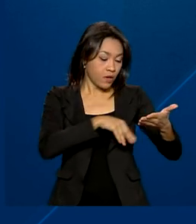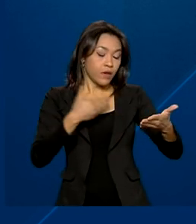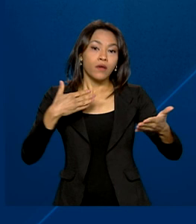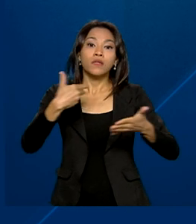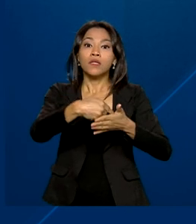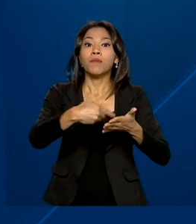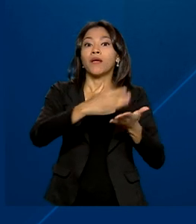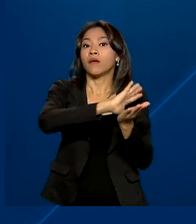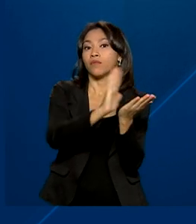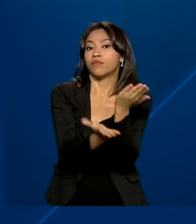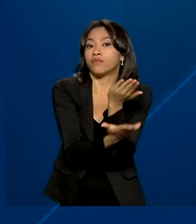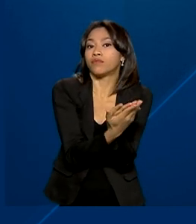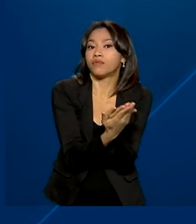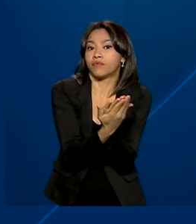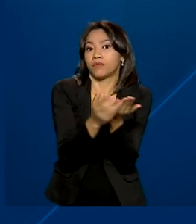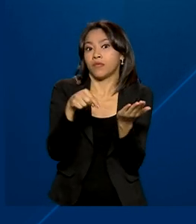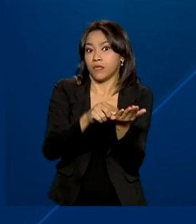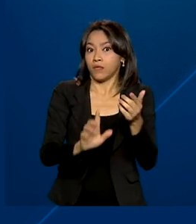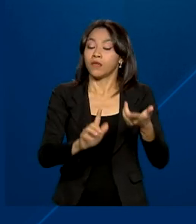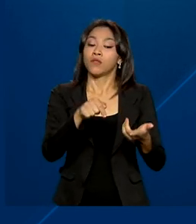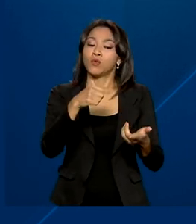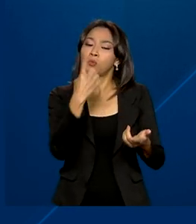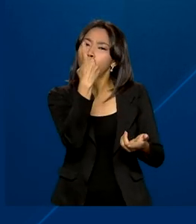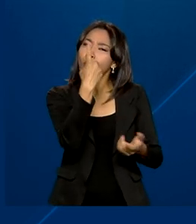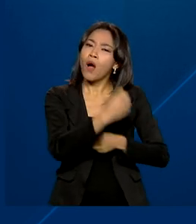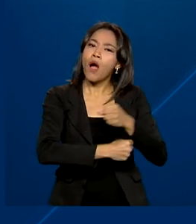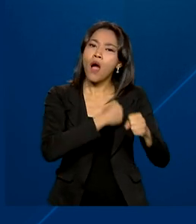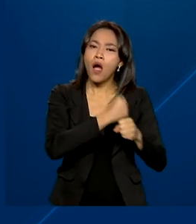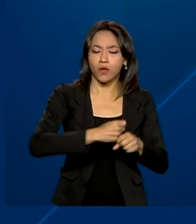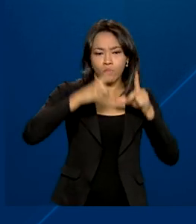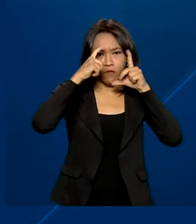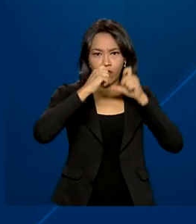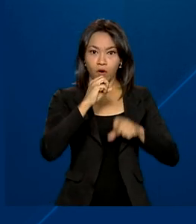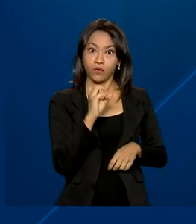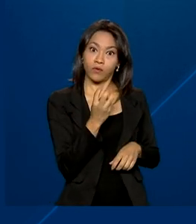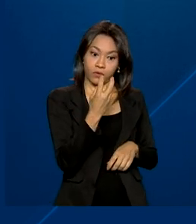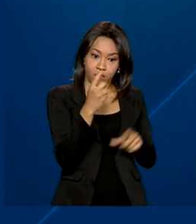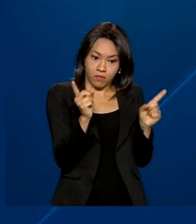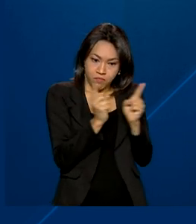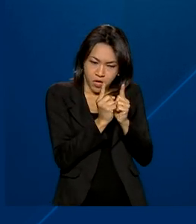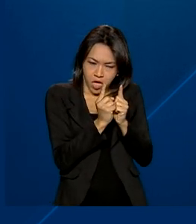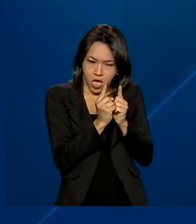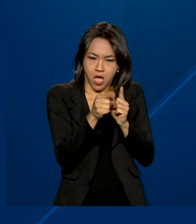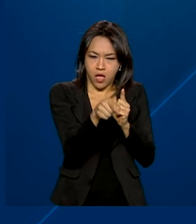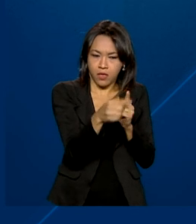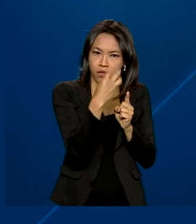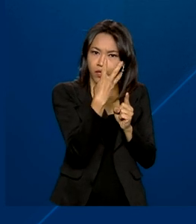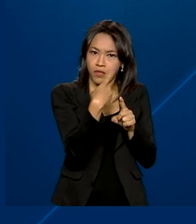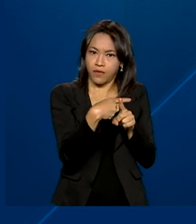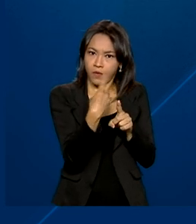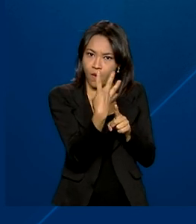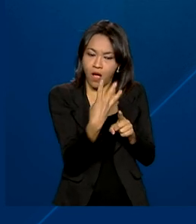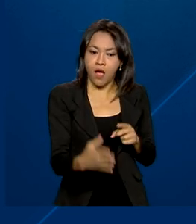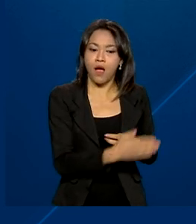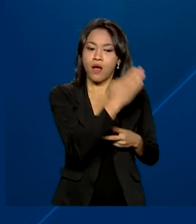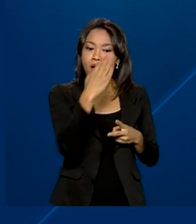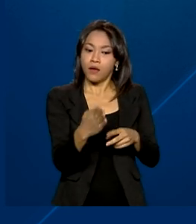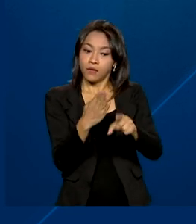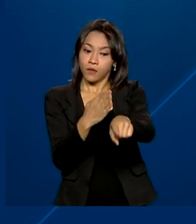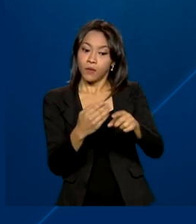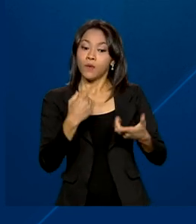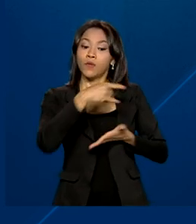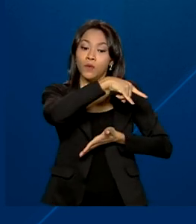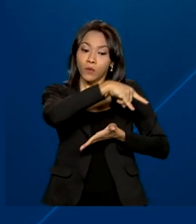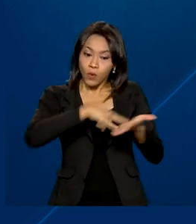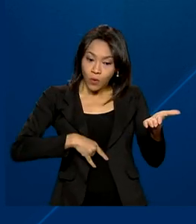emitido há, no máximo, um ano. Uma foto 3x4 colorida, com fundo branco, e a cópia do documento de